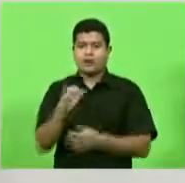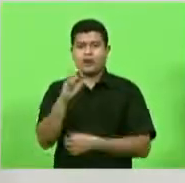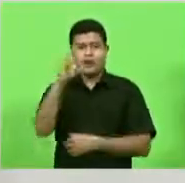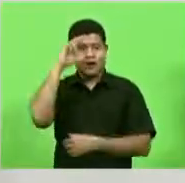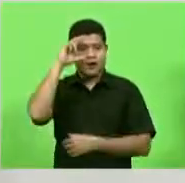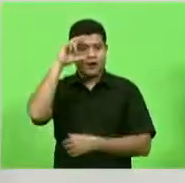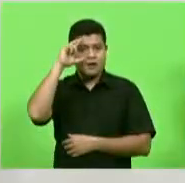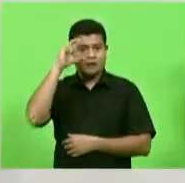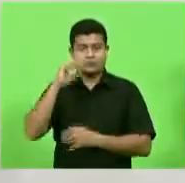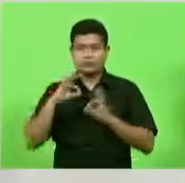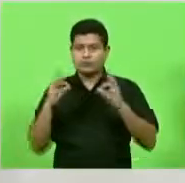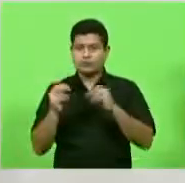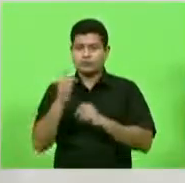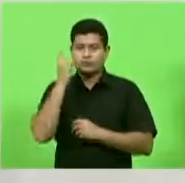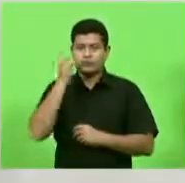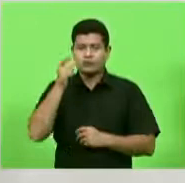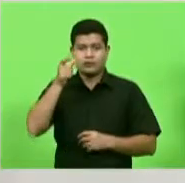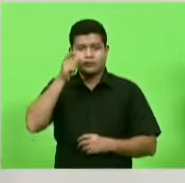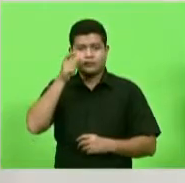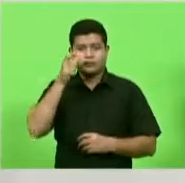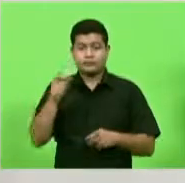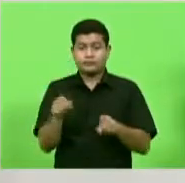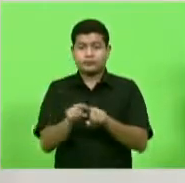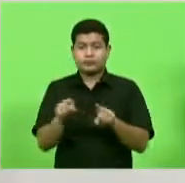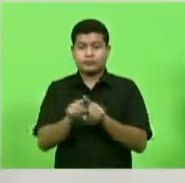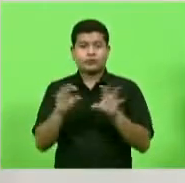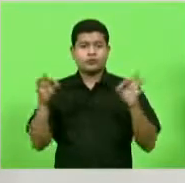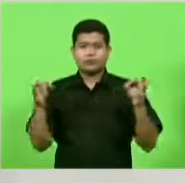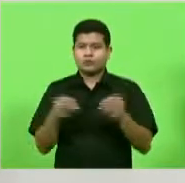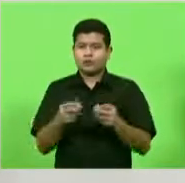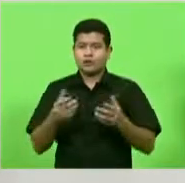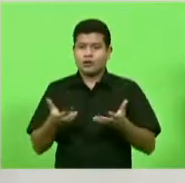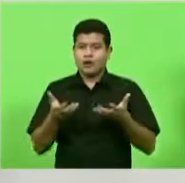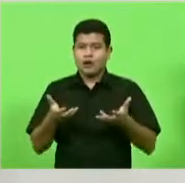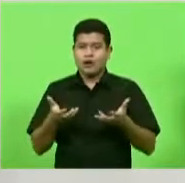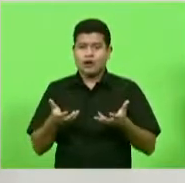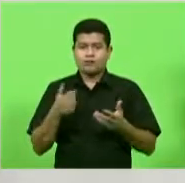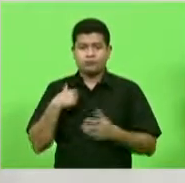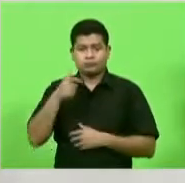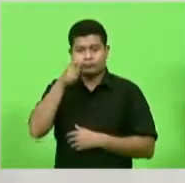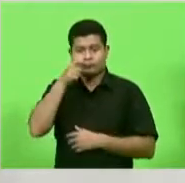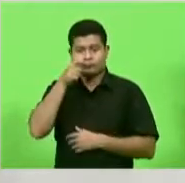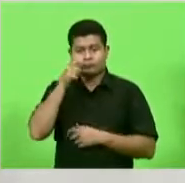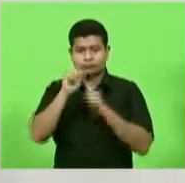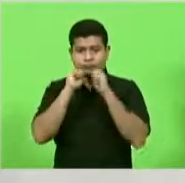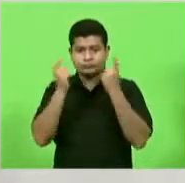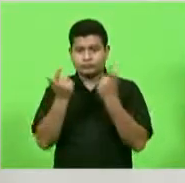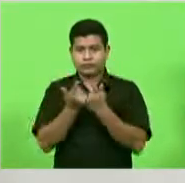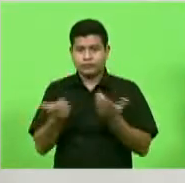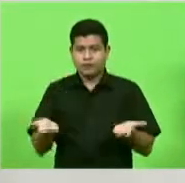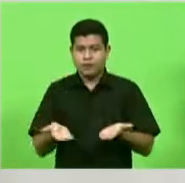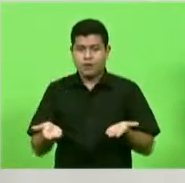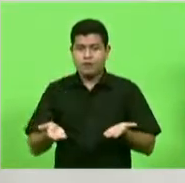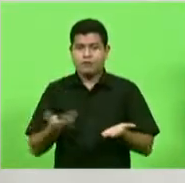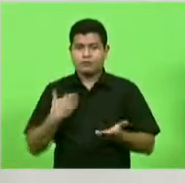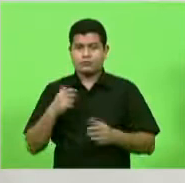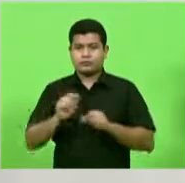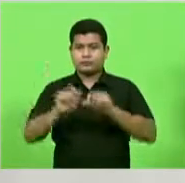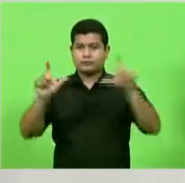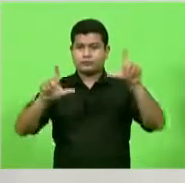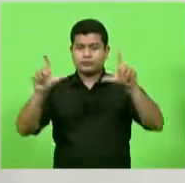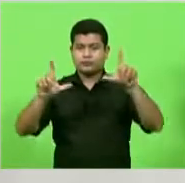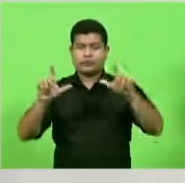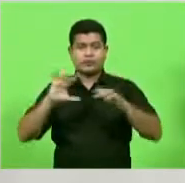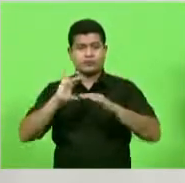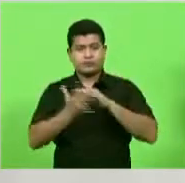demais deputados que nos acompanham, todos aqueles que nos acompanham os trabalhos da Assembleia Legislativa do Estado de Santa Catarina pela TVA, pelas